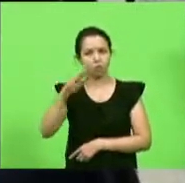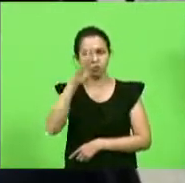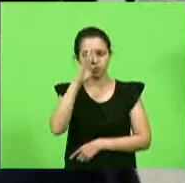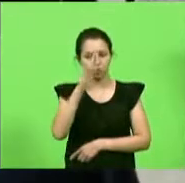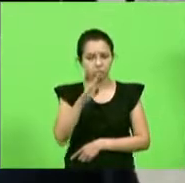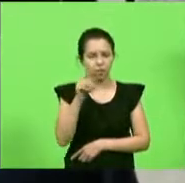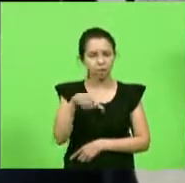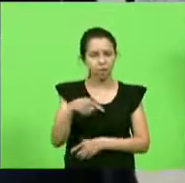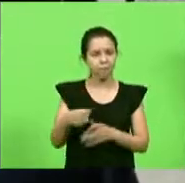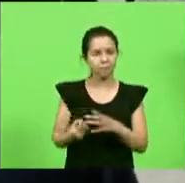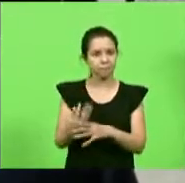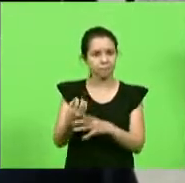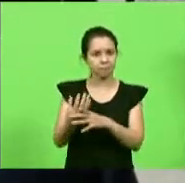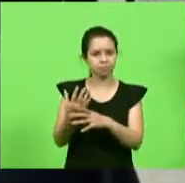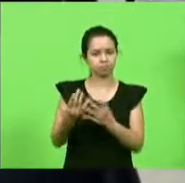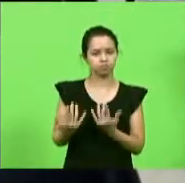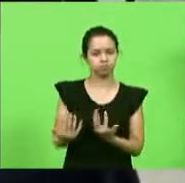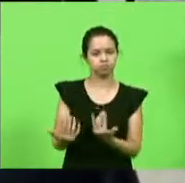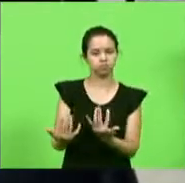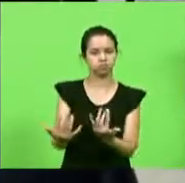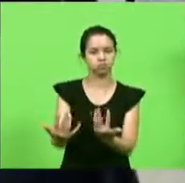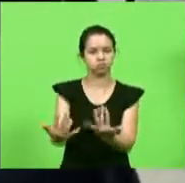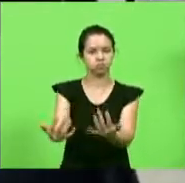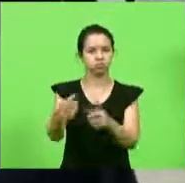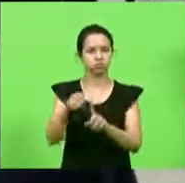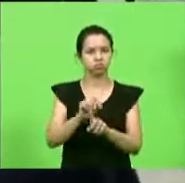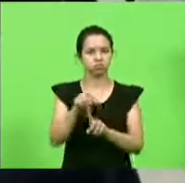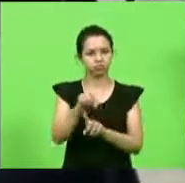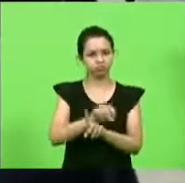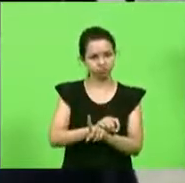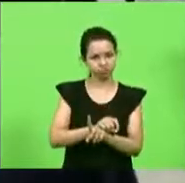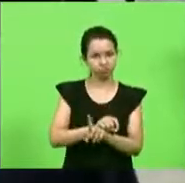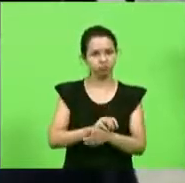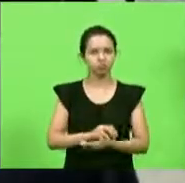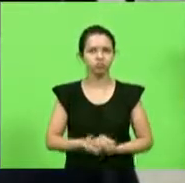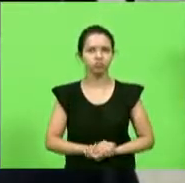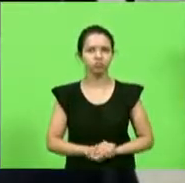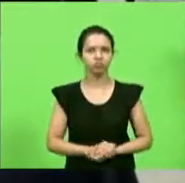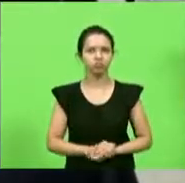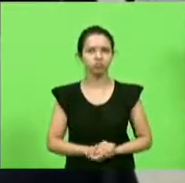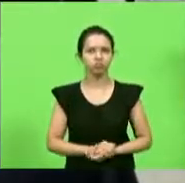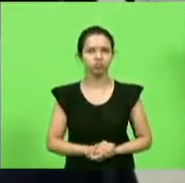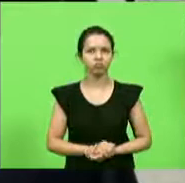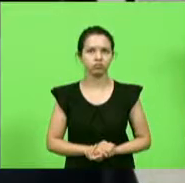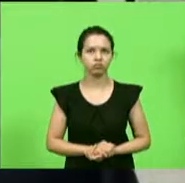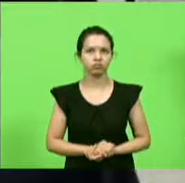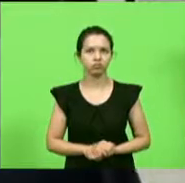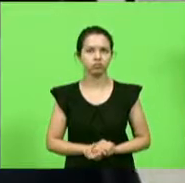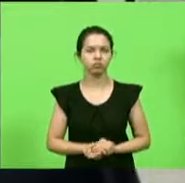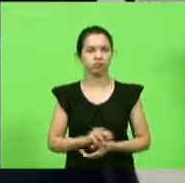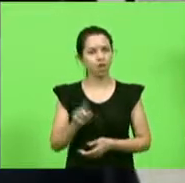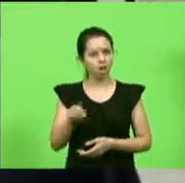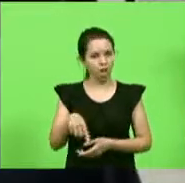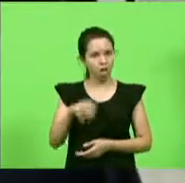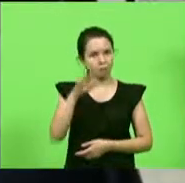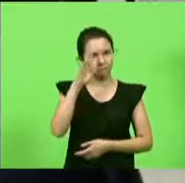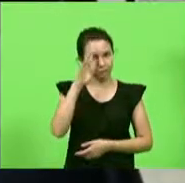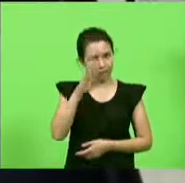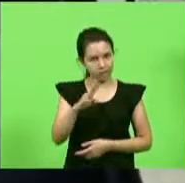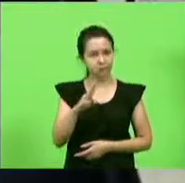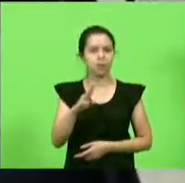a plantação e a e o produto agro até de agricultura principal